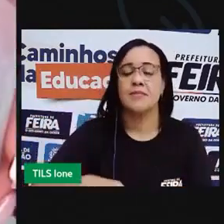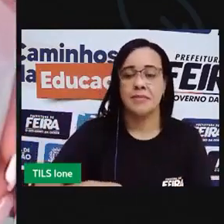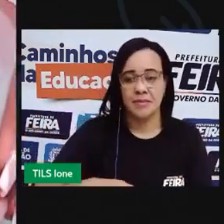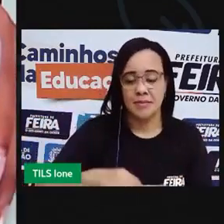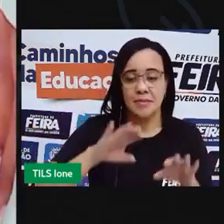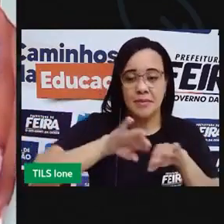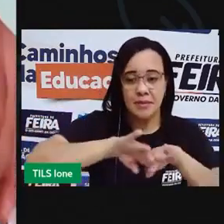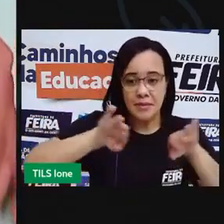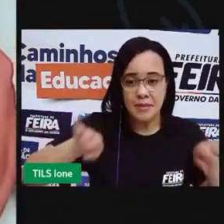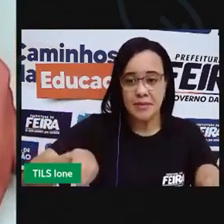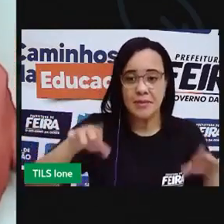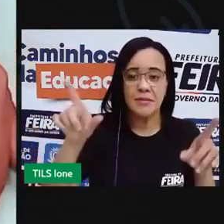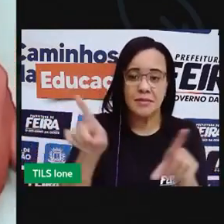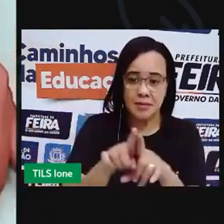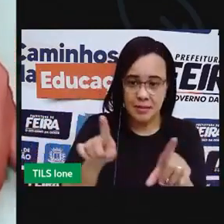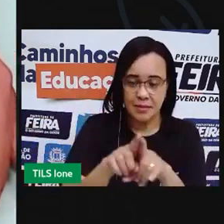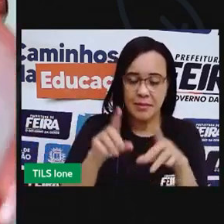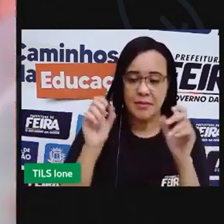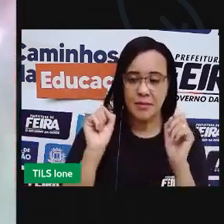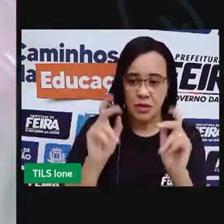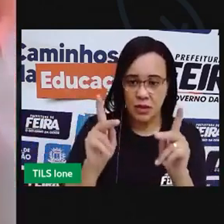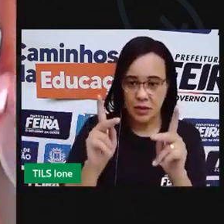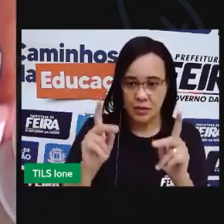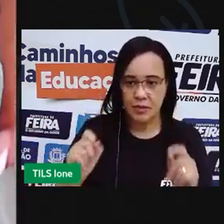separar certo